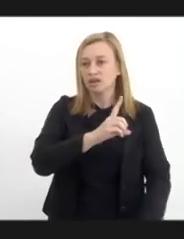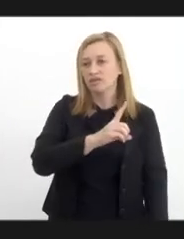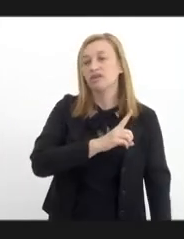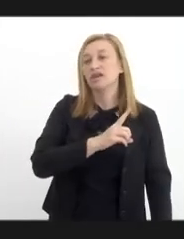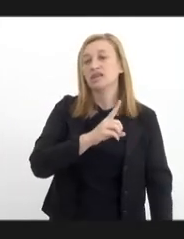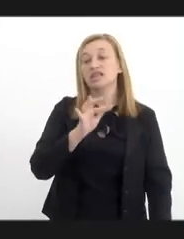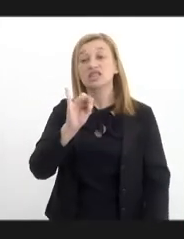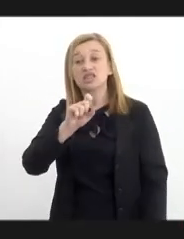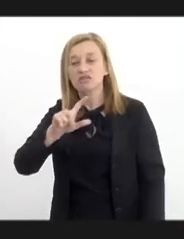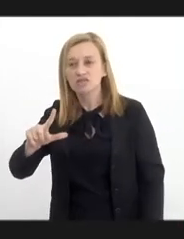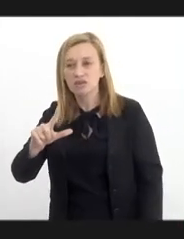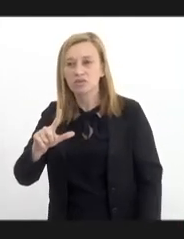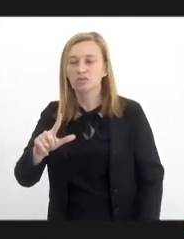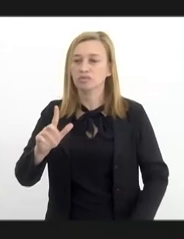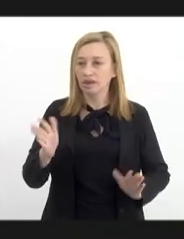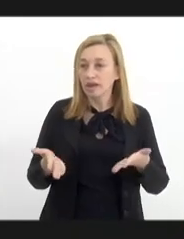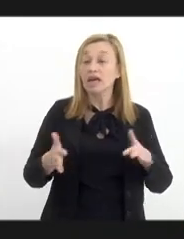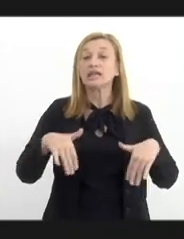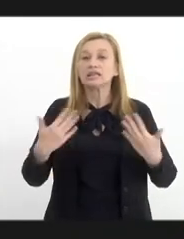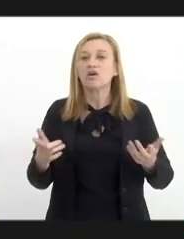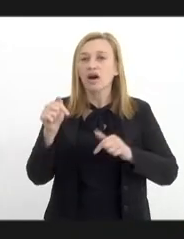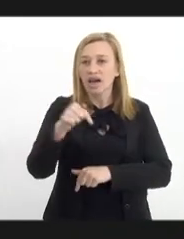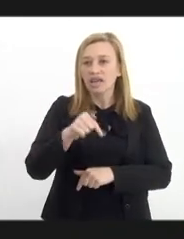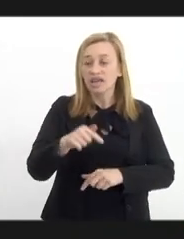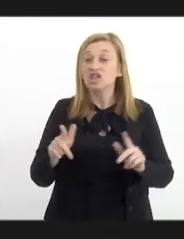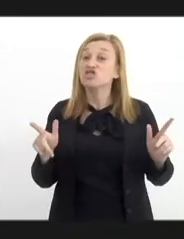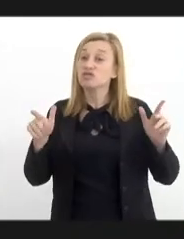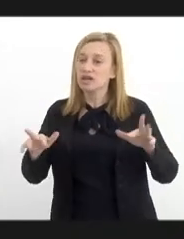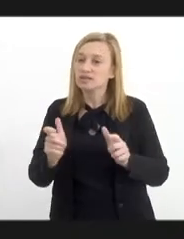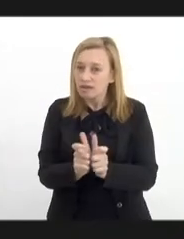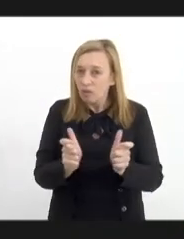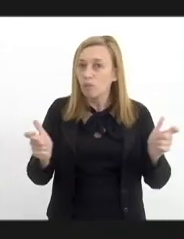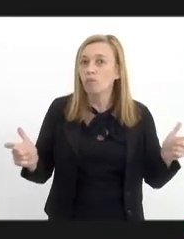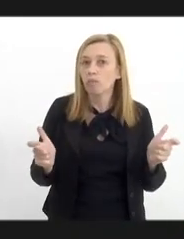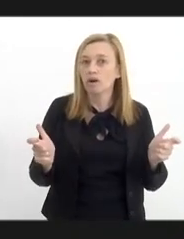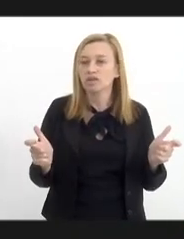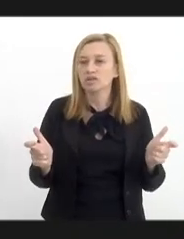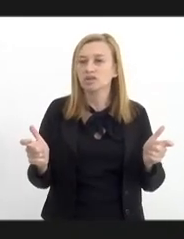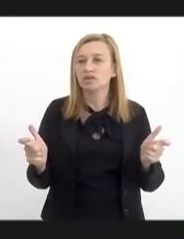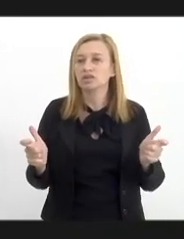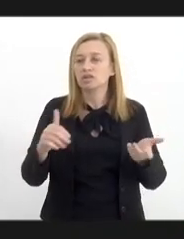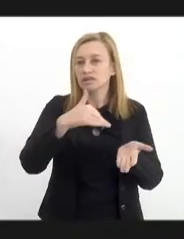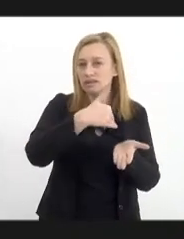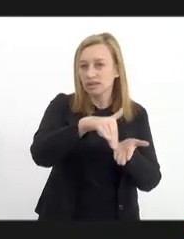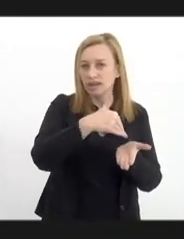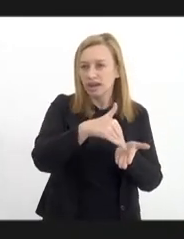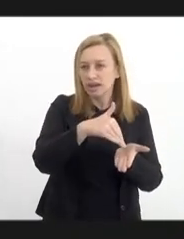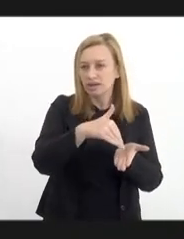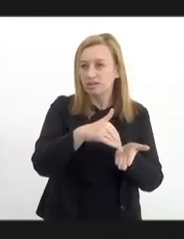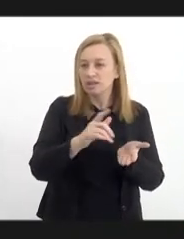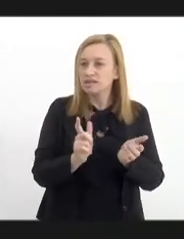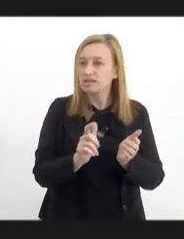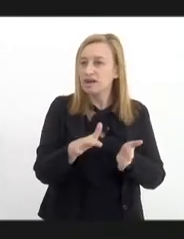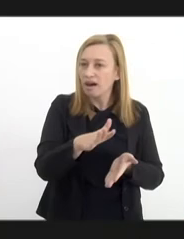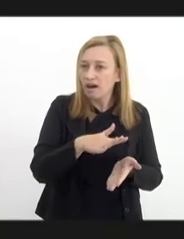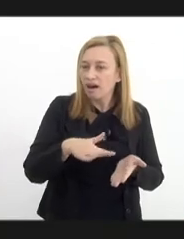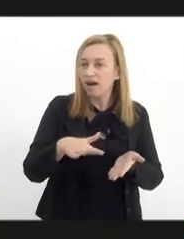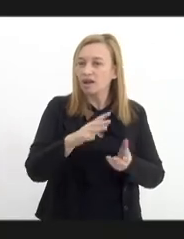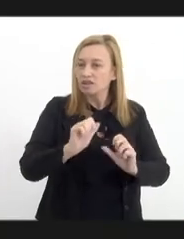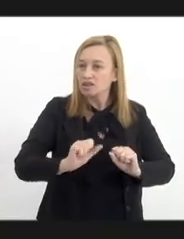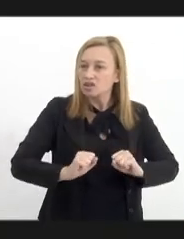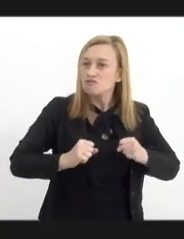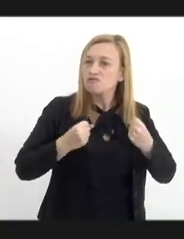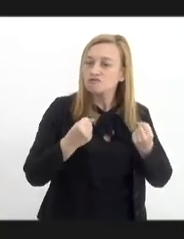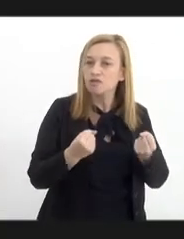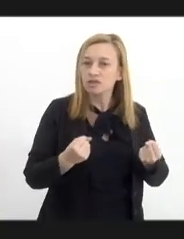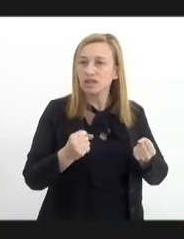ordem pública. Então, aqui, tem um diferencial muito grande no secretariado nessa parte do fortalecimento